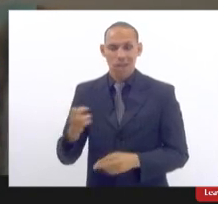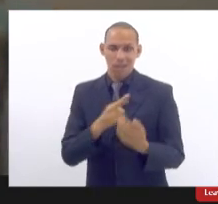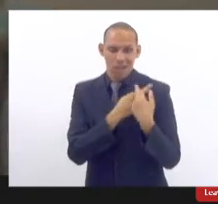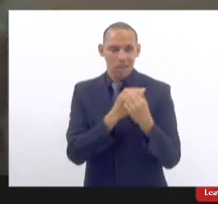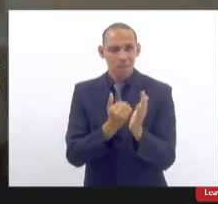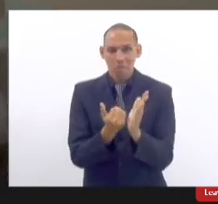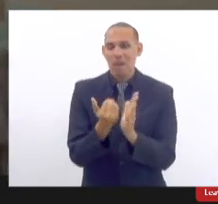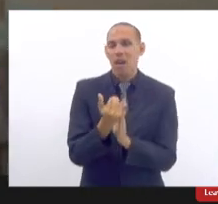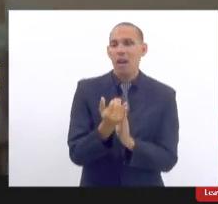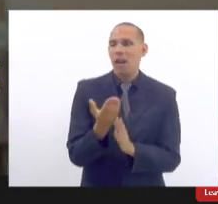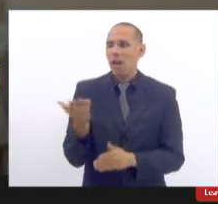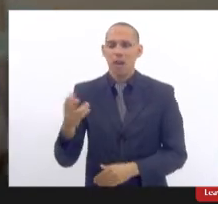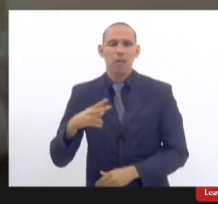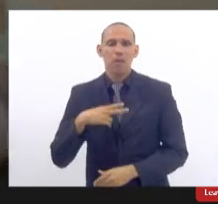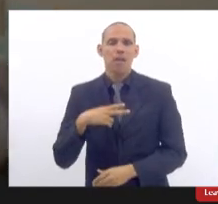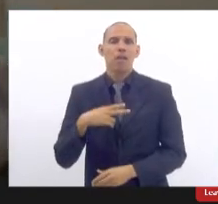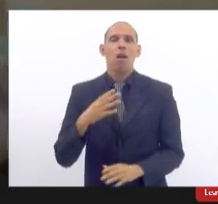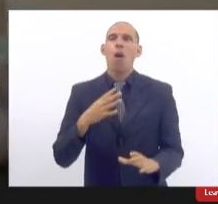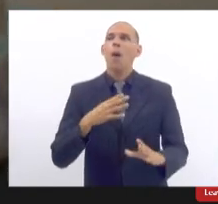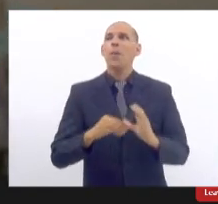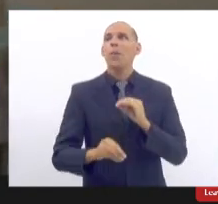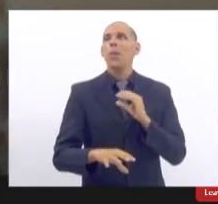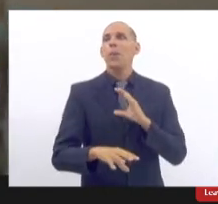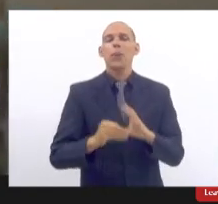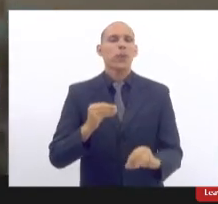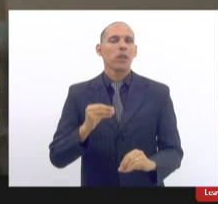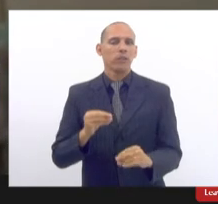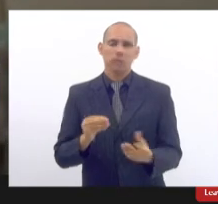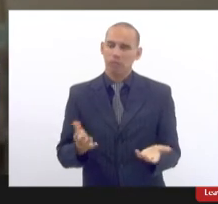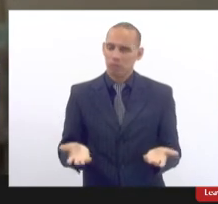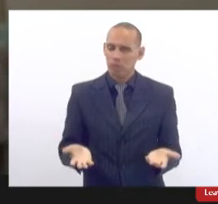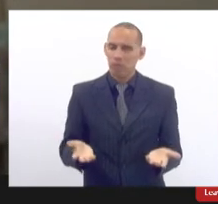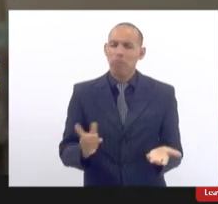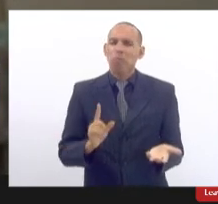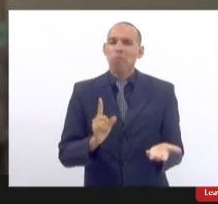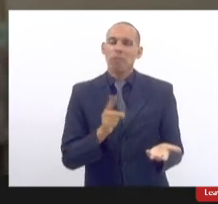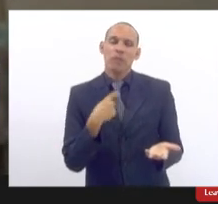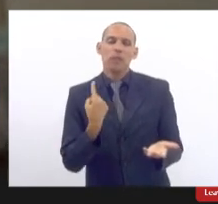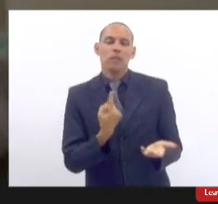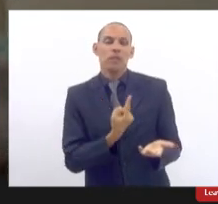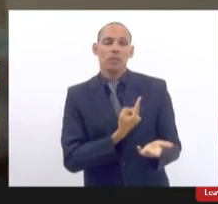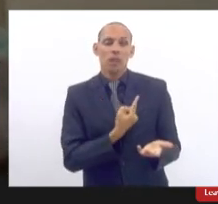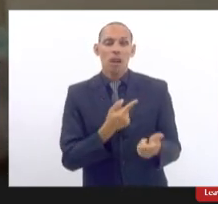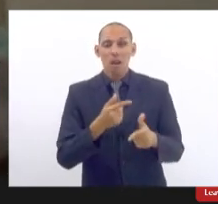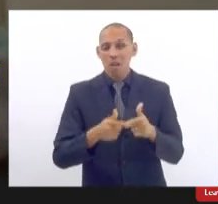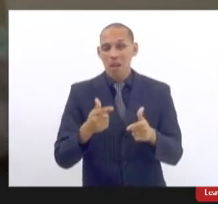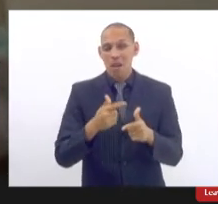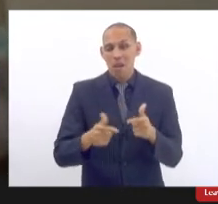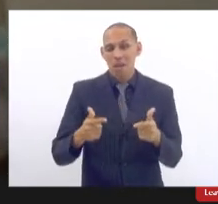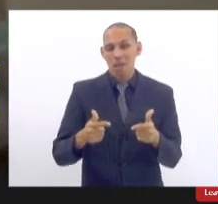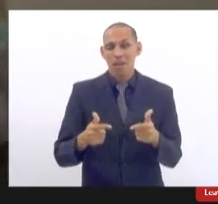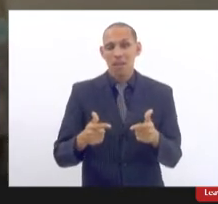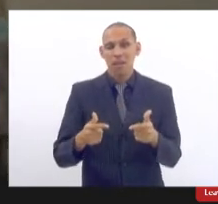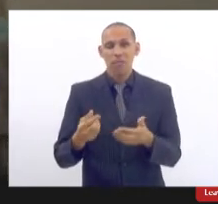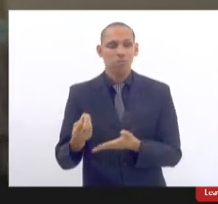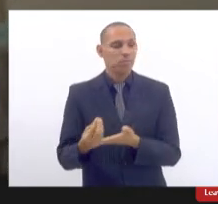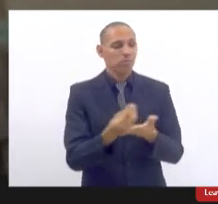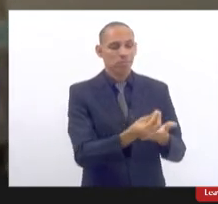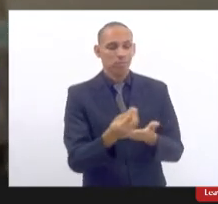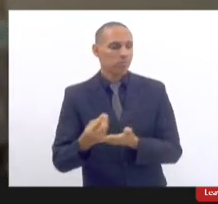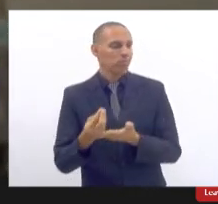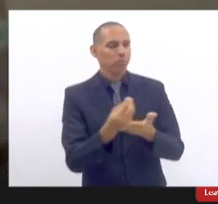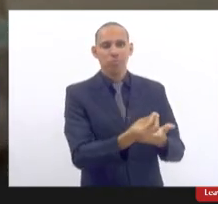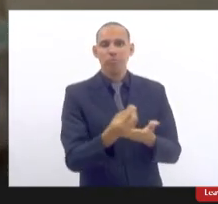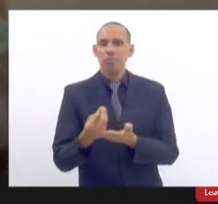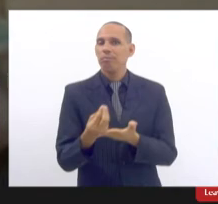o particular se livra então a gente acaba levando alguns problemas como esse para o SUS